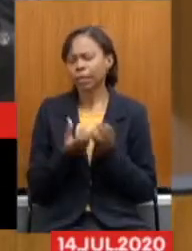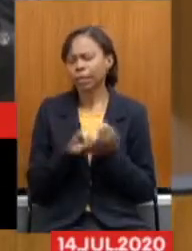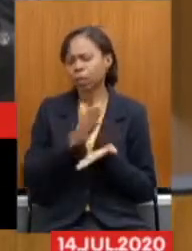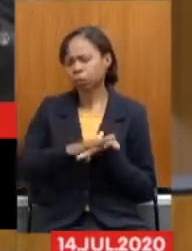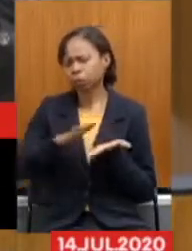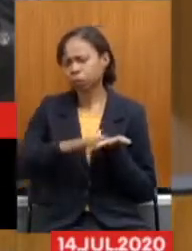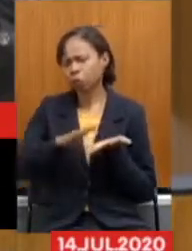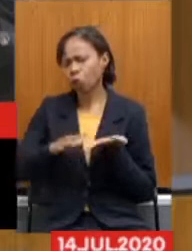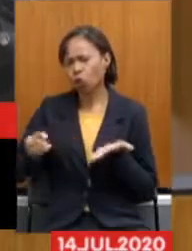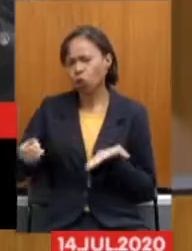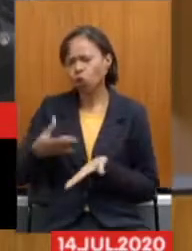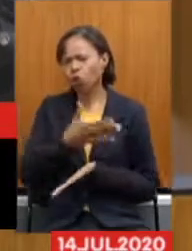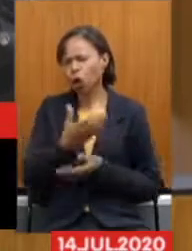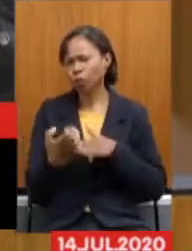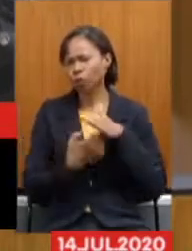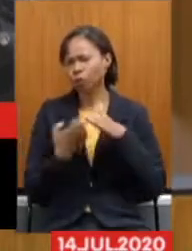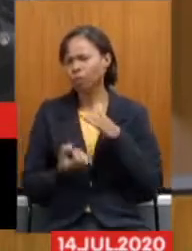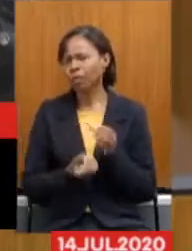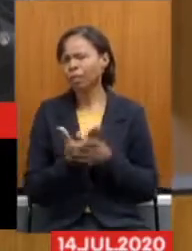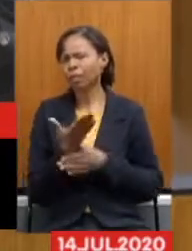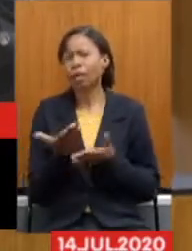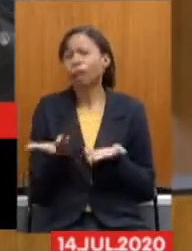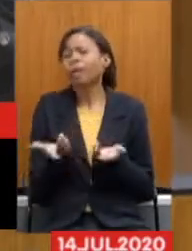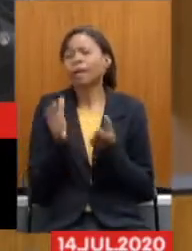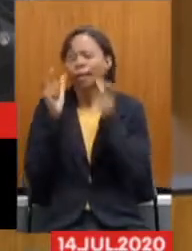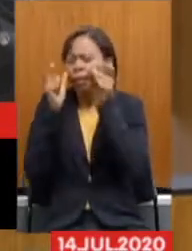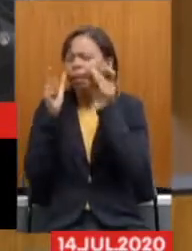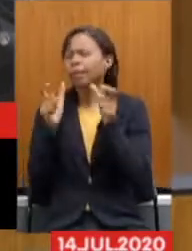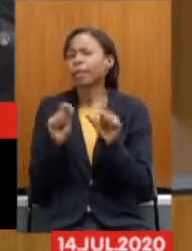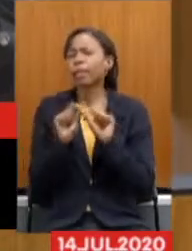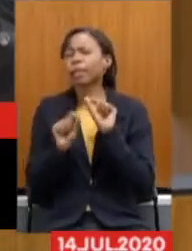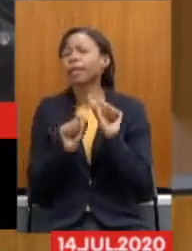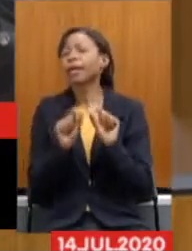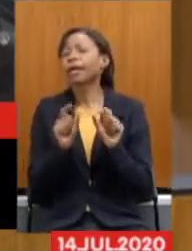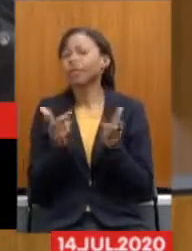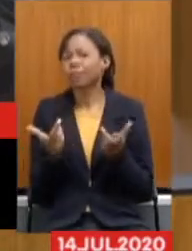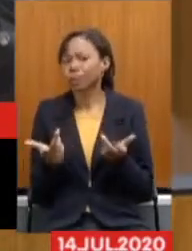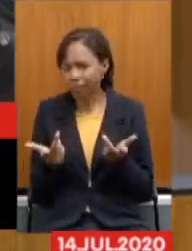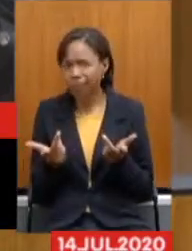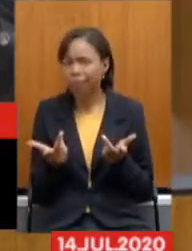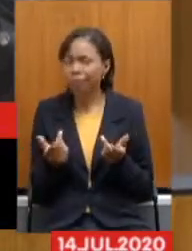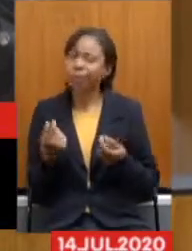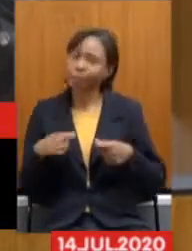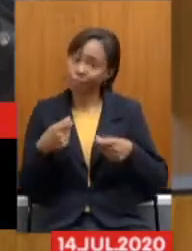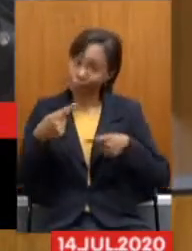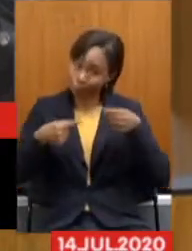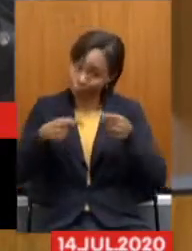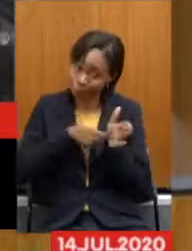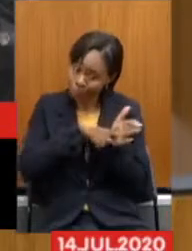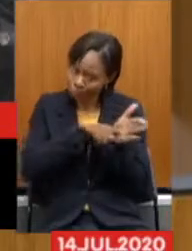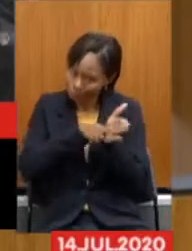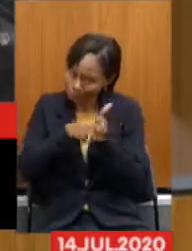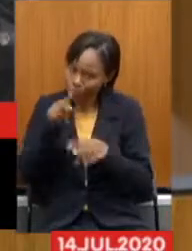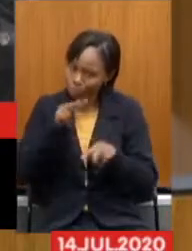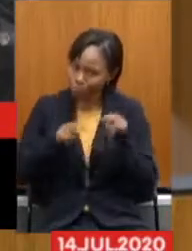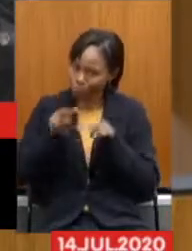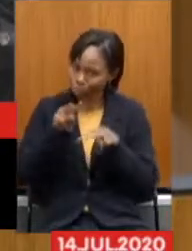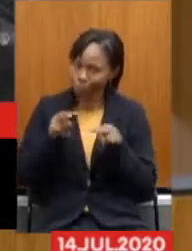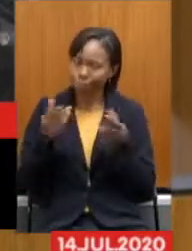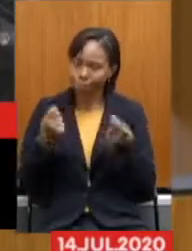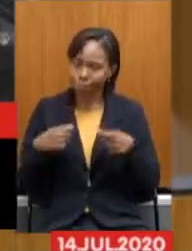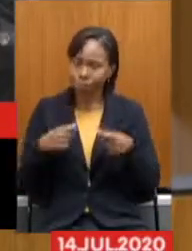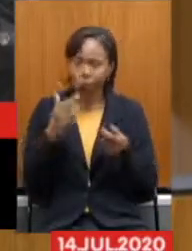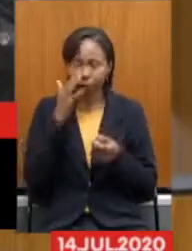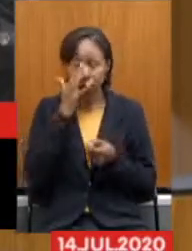criar uma nova empresa. A quem interessa isso? Quem ganha com isso? Necessário debater e investigar. Outro ponto também,